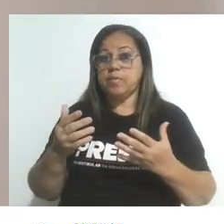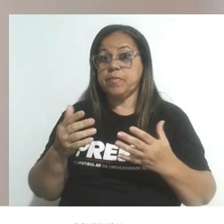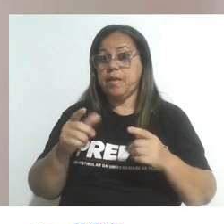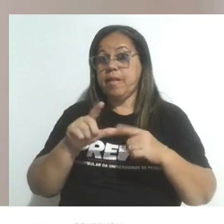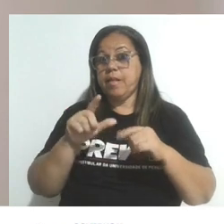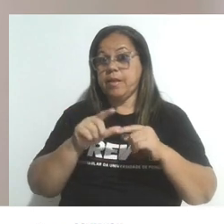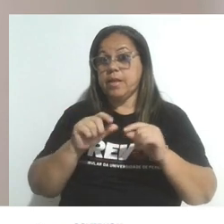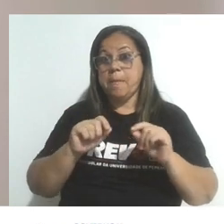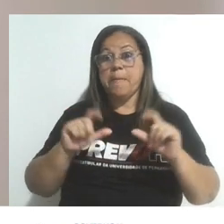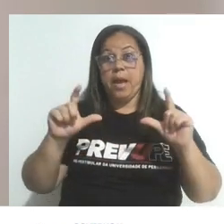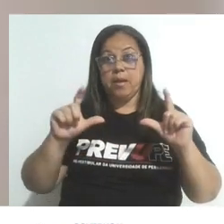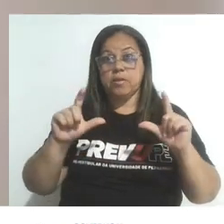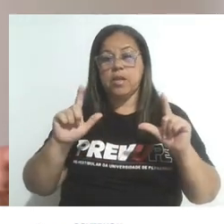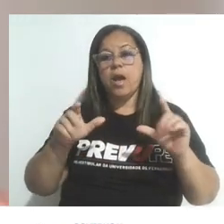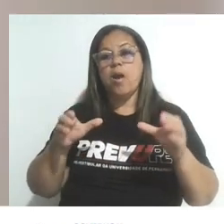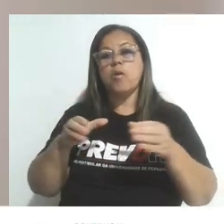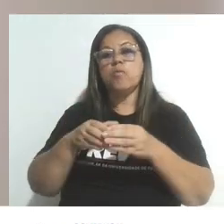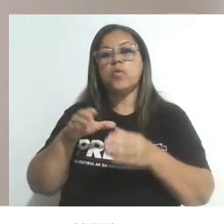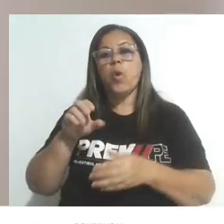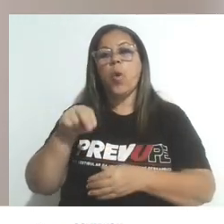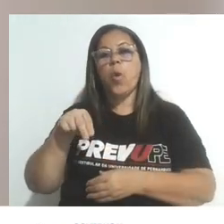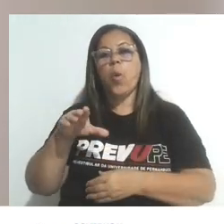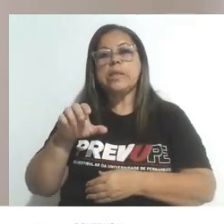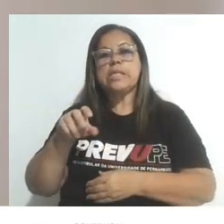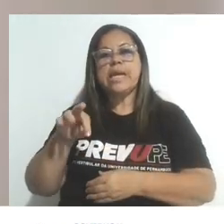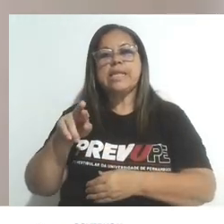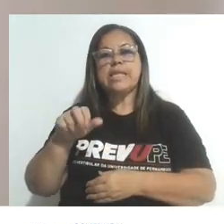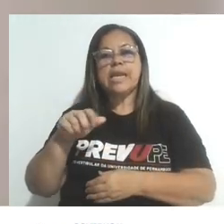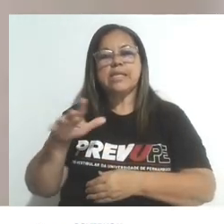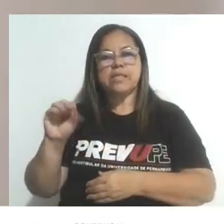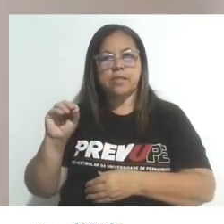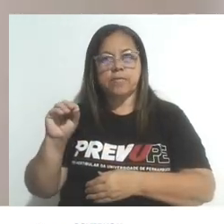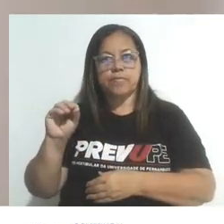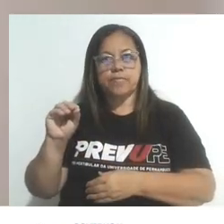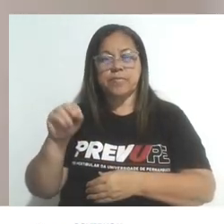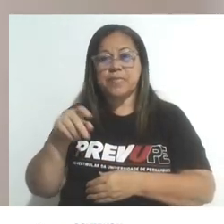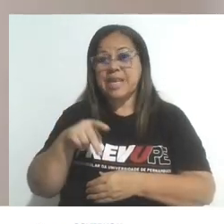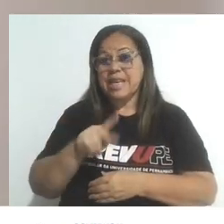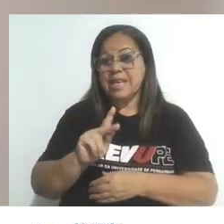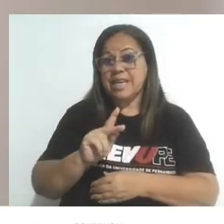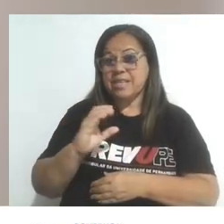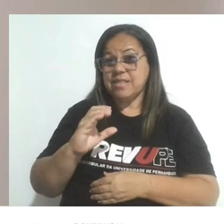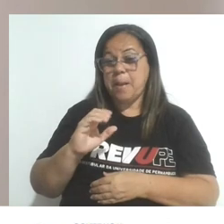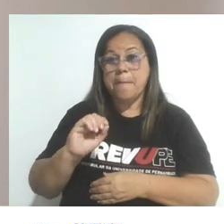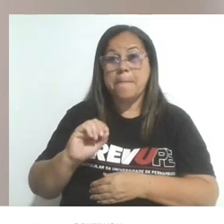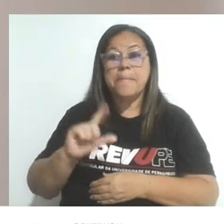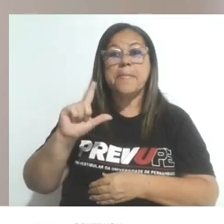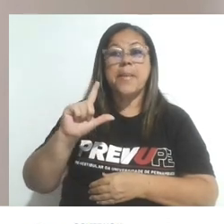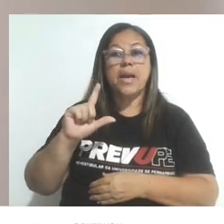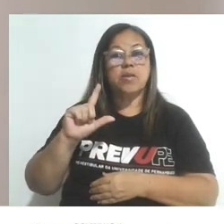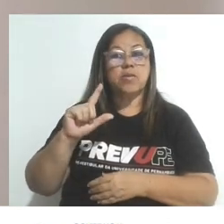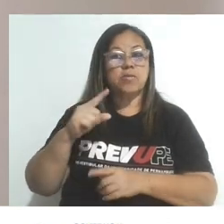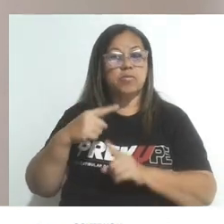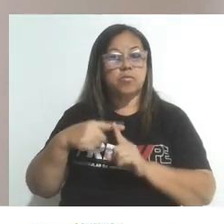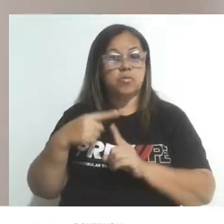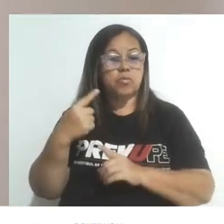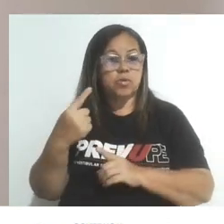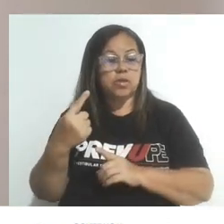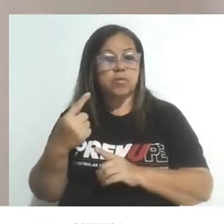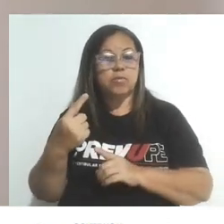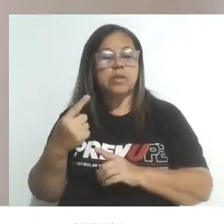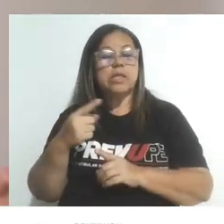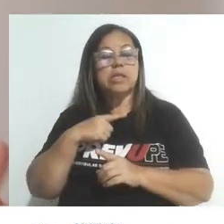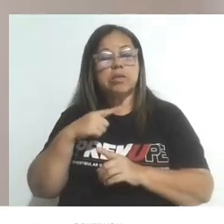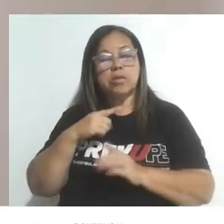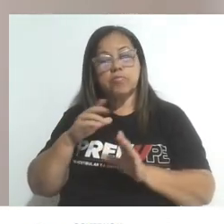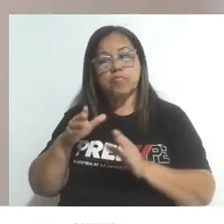concentrações. Quando o valor de Kc é maior do que 1, a reação está deslocada para a formação dos produtos.